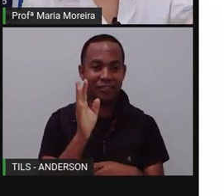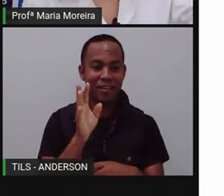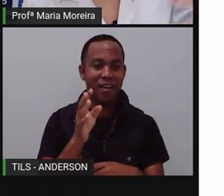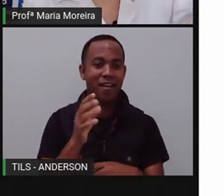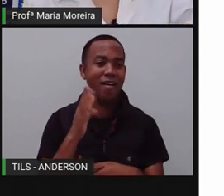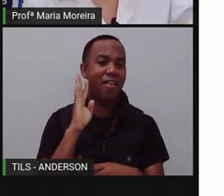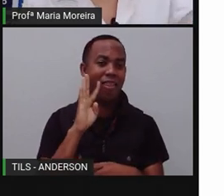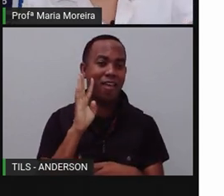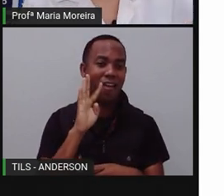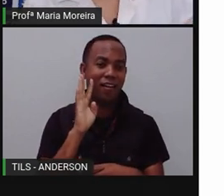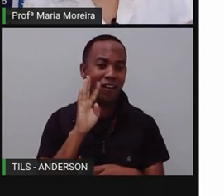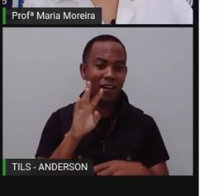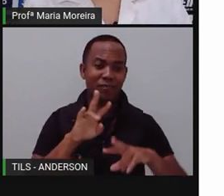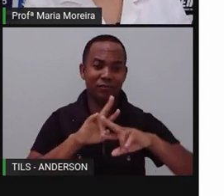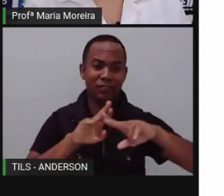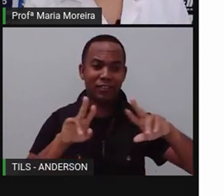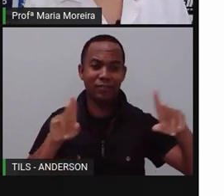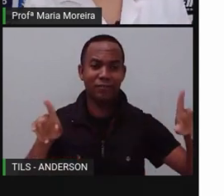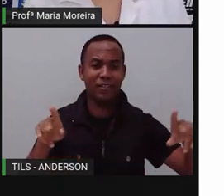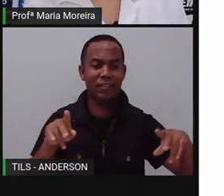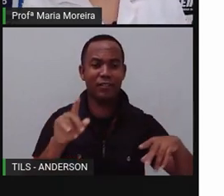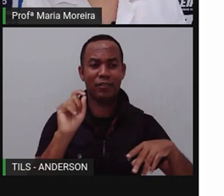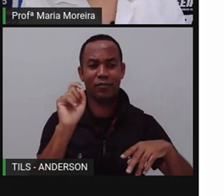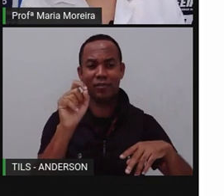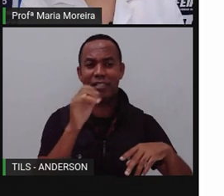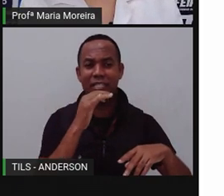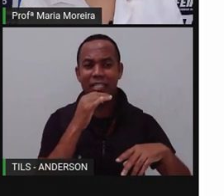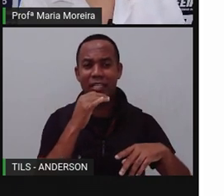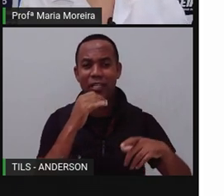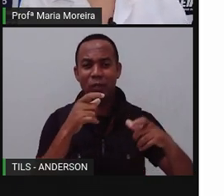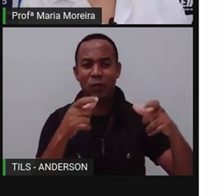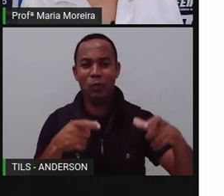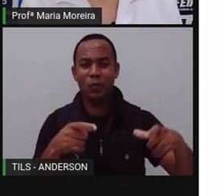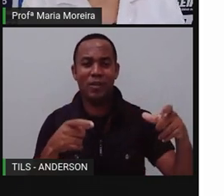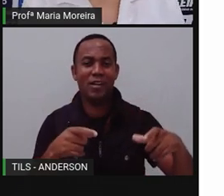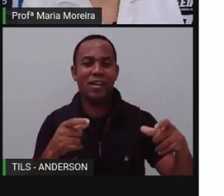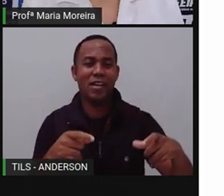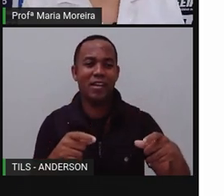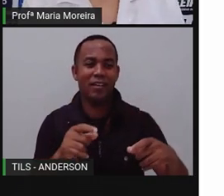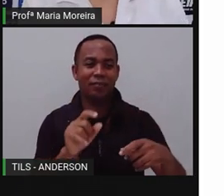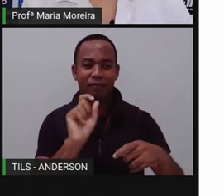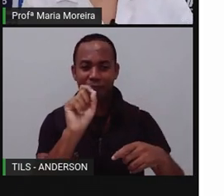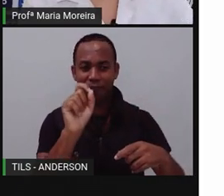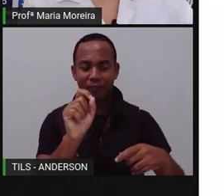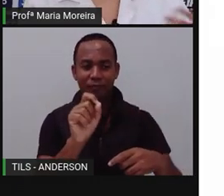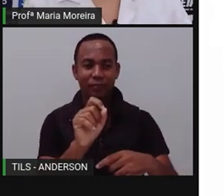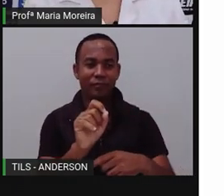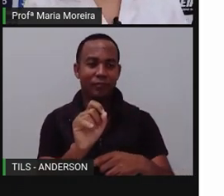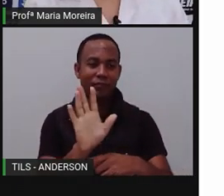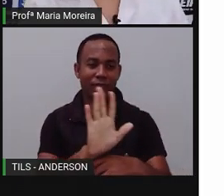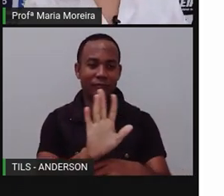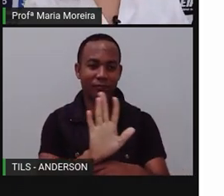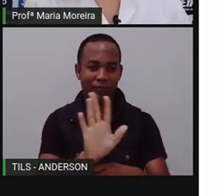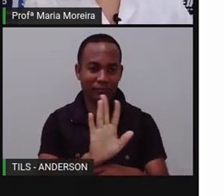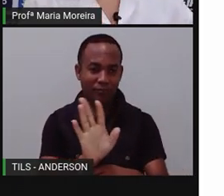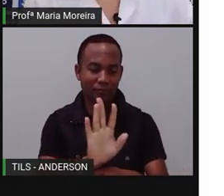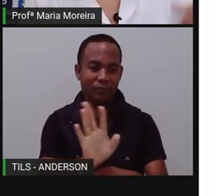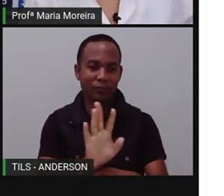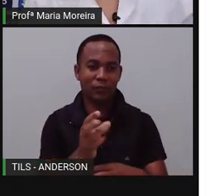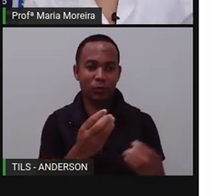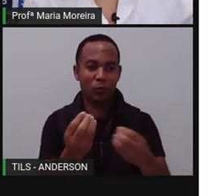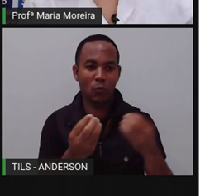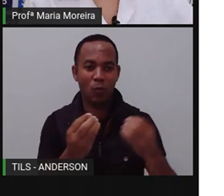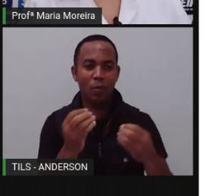várias, né? Várias cenas onde eles estão aonde? Em um zoológico. E eles acabam tendo que sair do zoológico